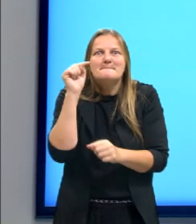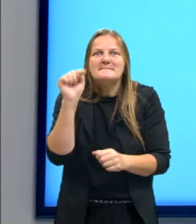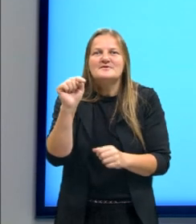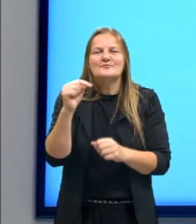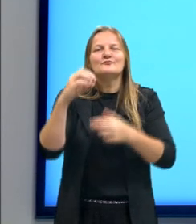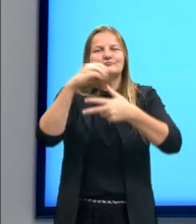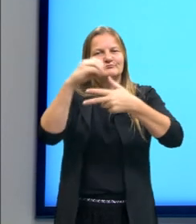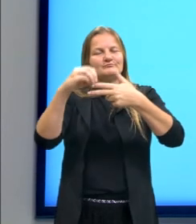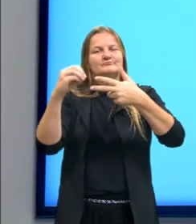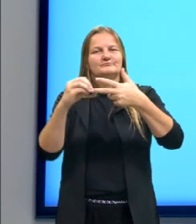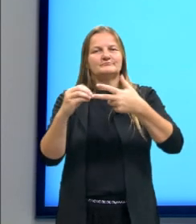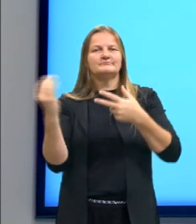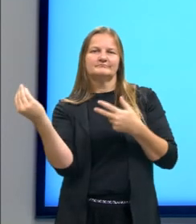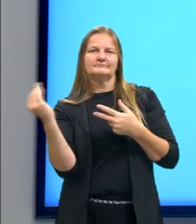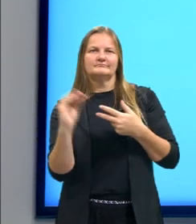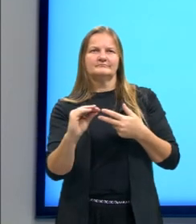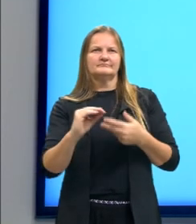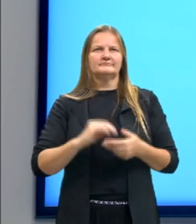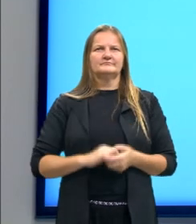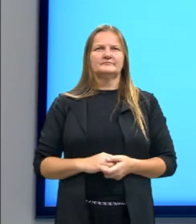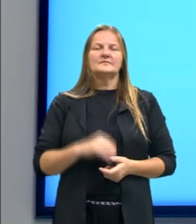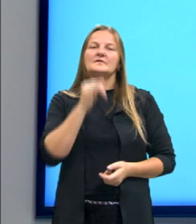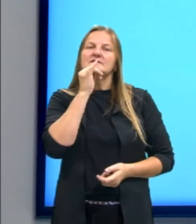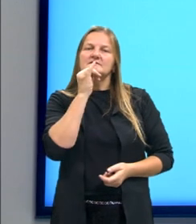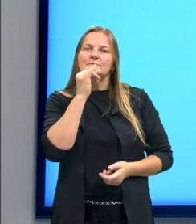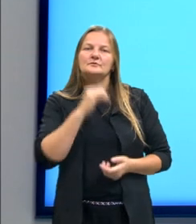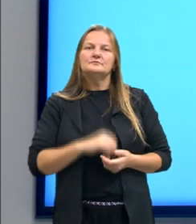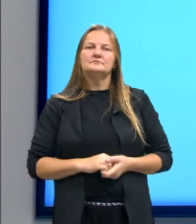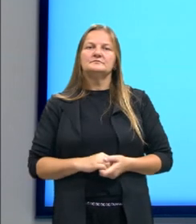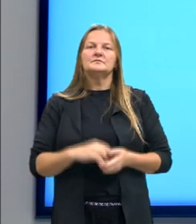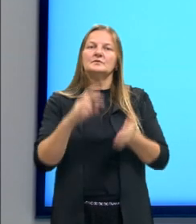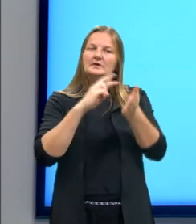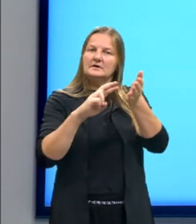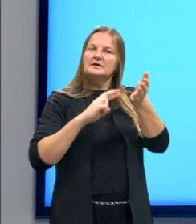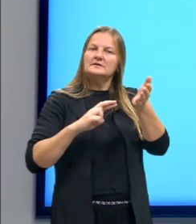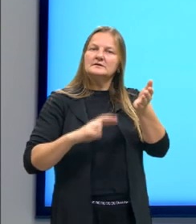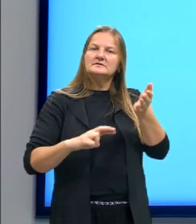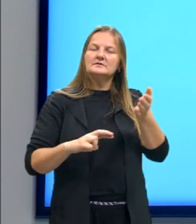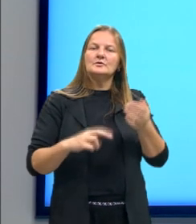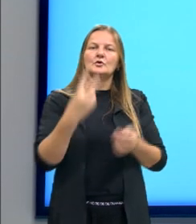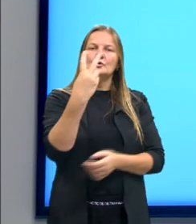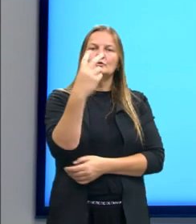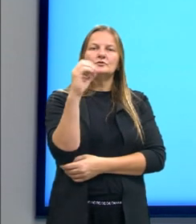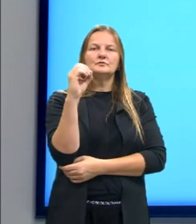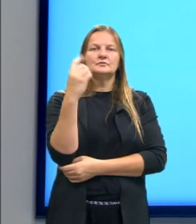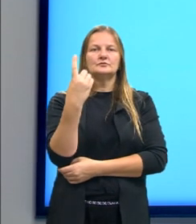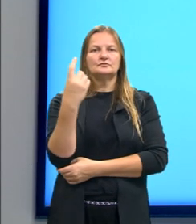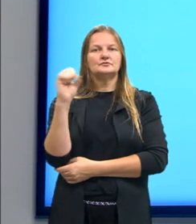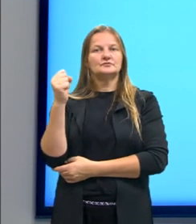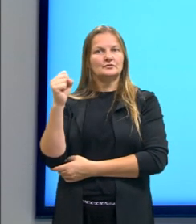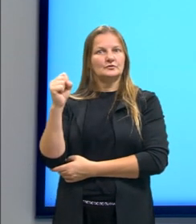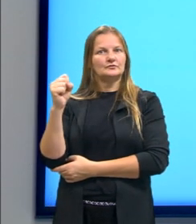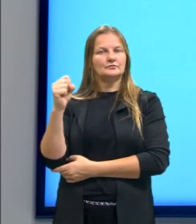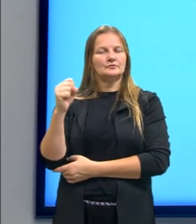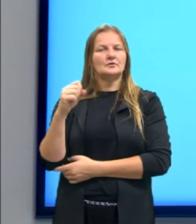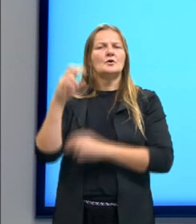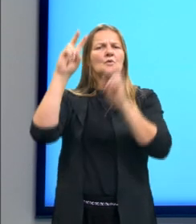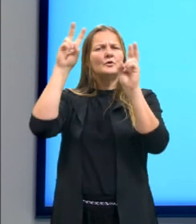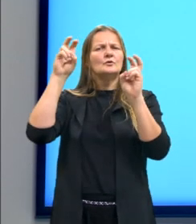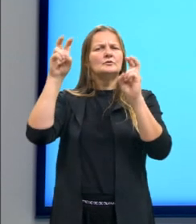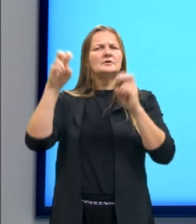Eu peguei aqui o exemplo da redação de 2018, cujo tema era